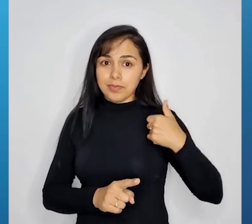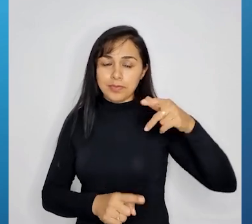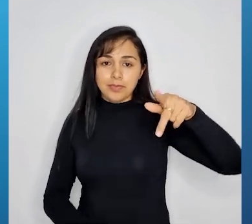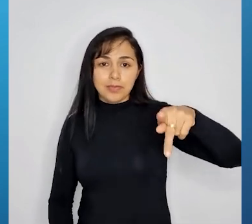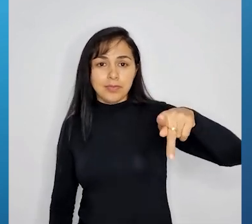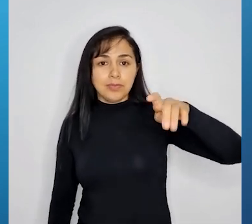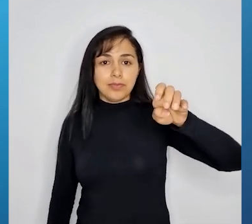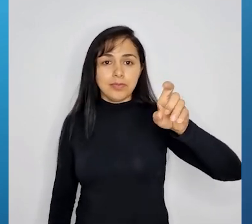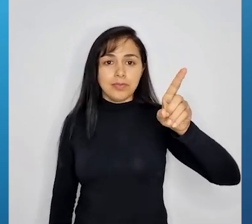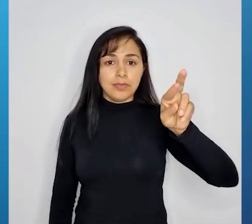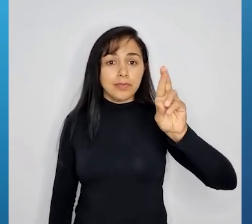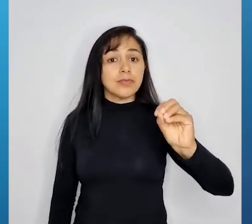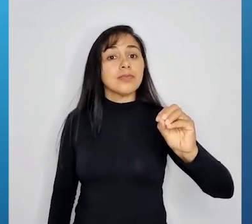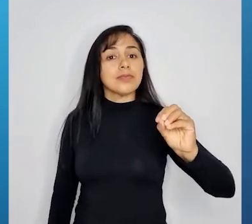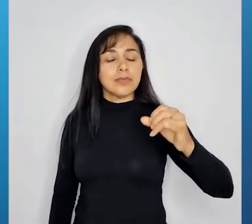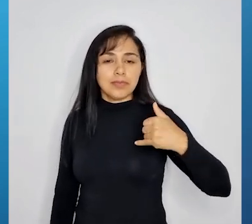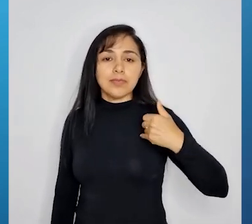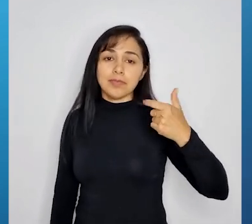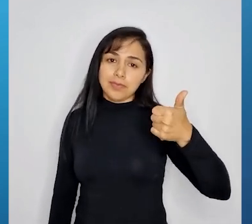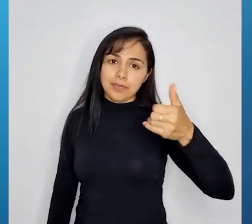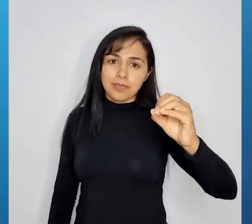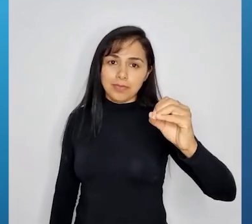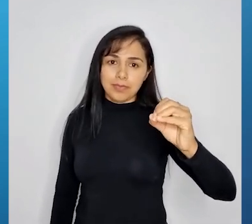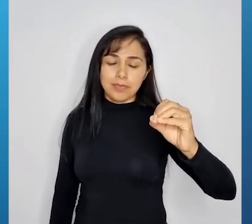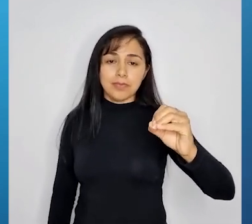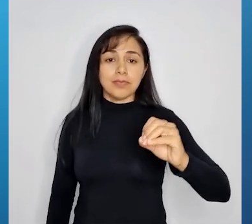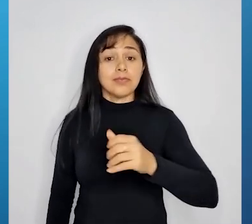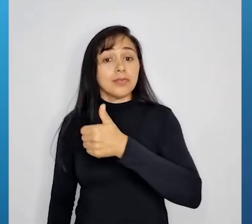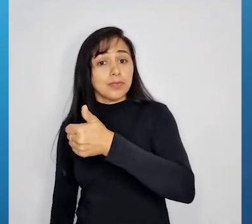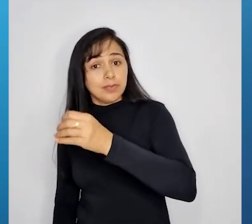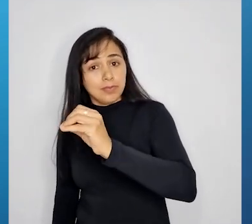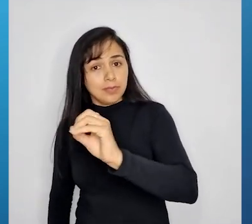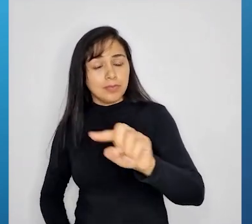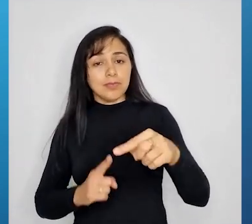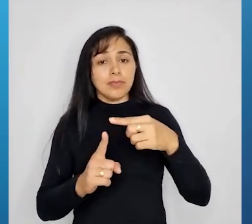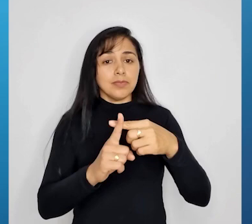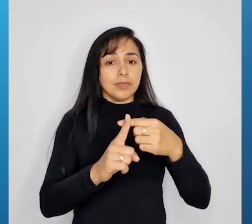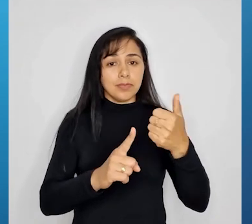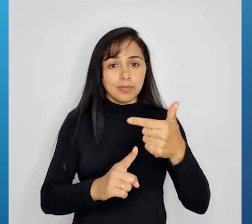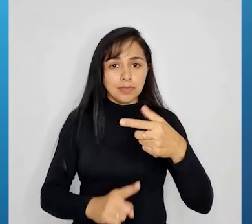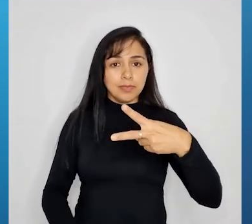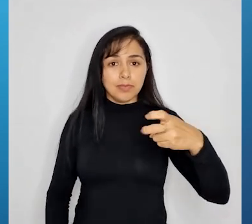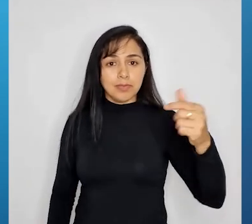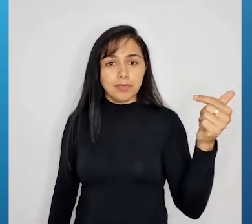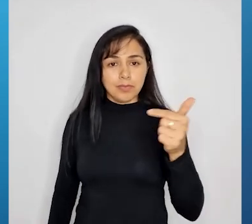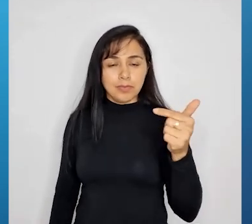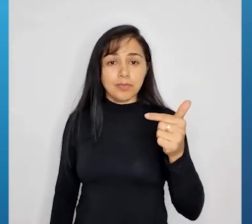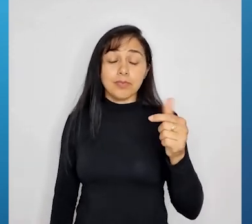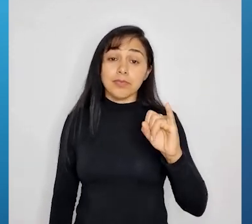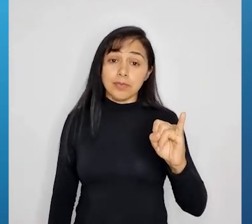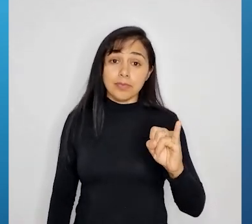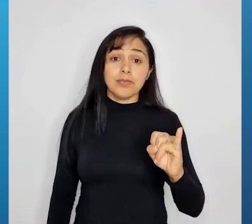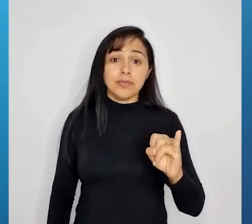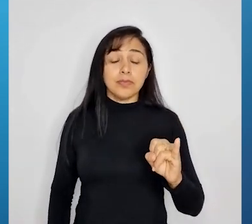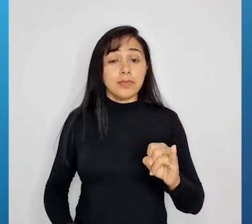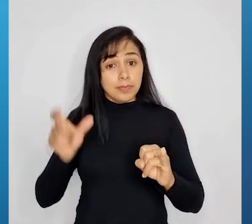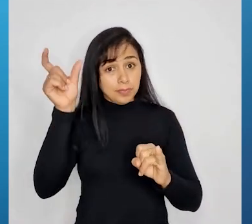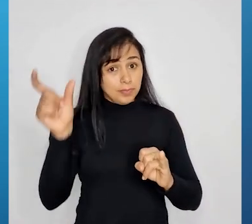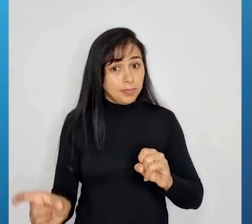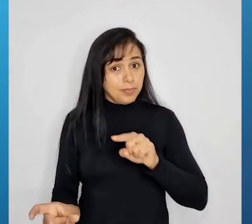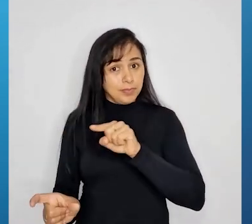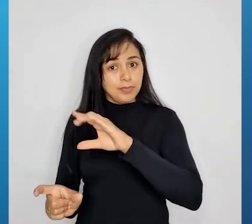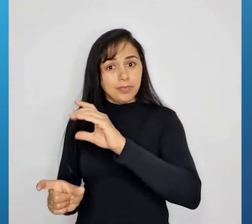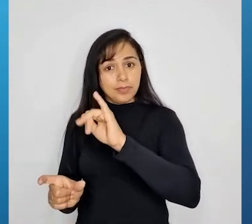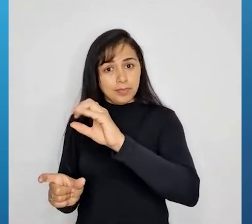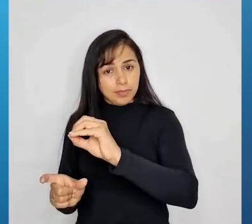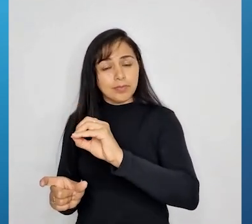mais Pedro tem que ser 22. 10 mais 12, 22. E se um é 2 anos mais velho que o outro, né? Caio é 2 anos